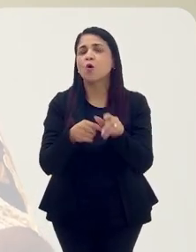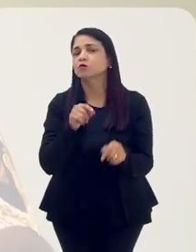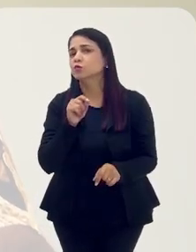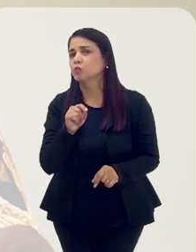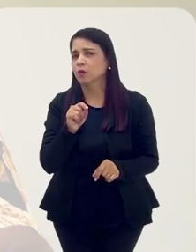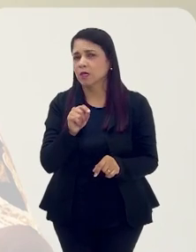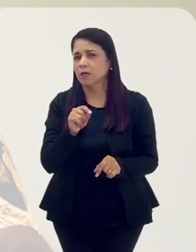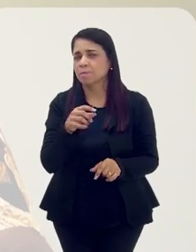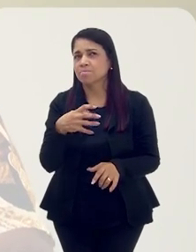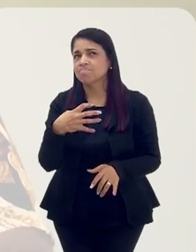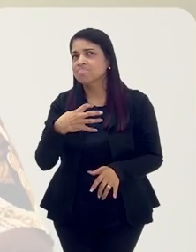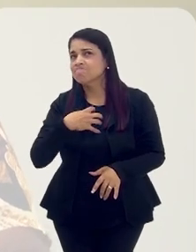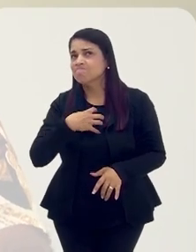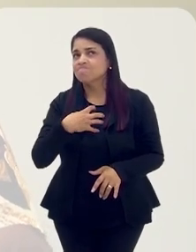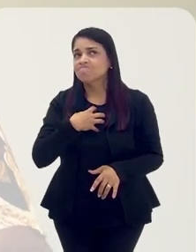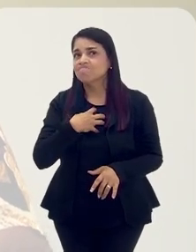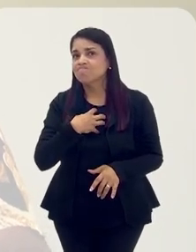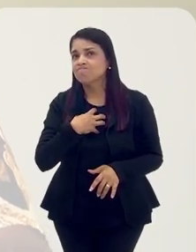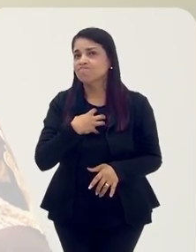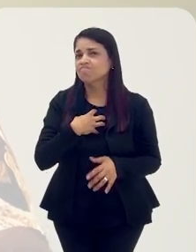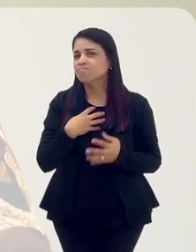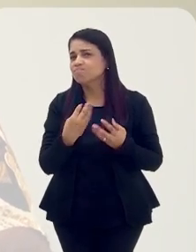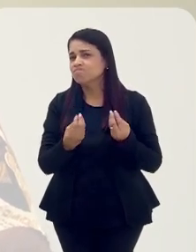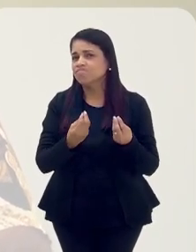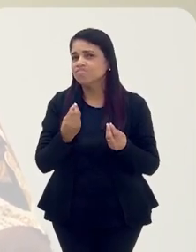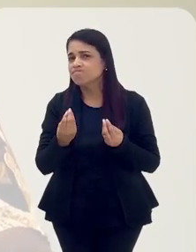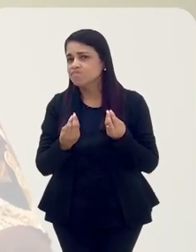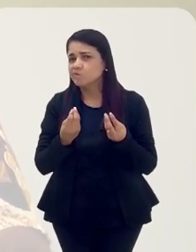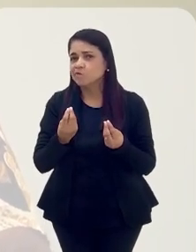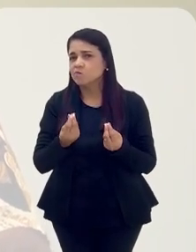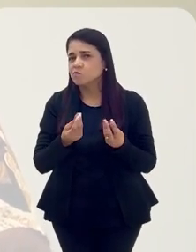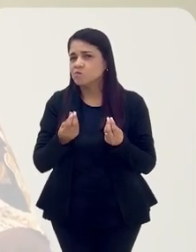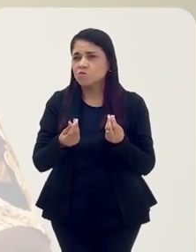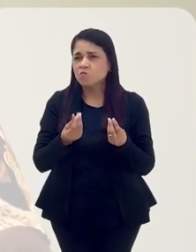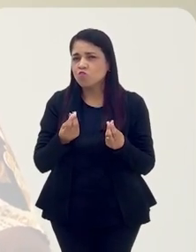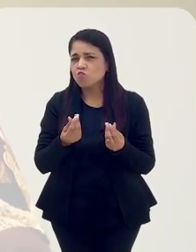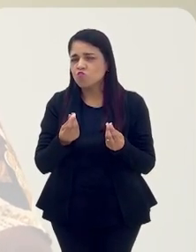Eu acho que aquilo causa, primeiro, um certo...